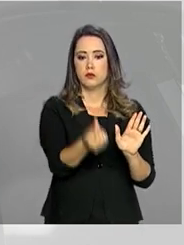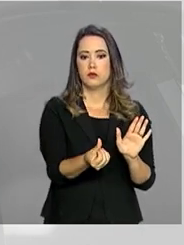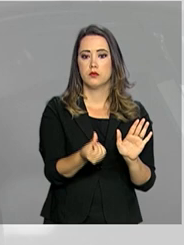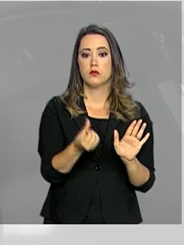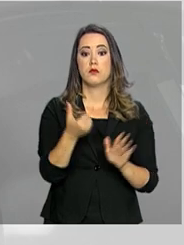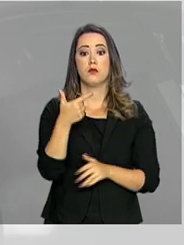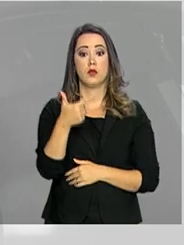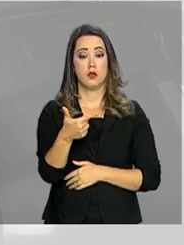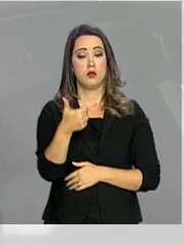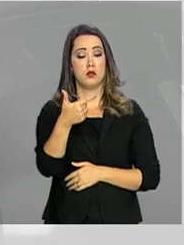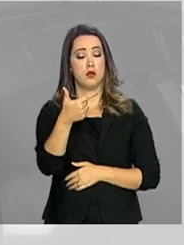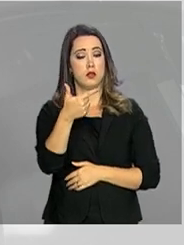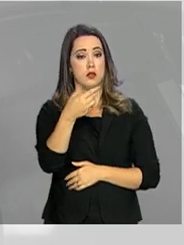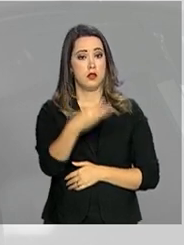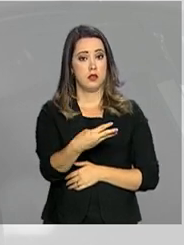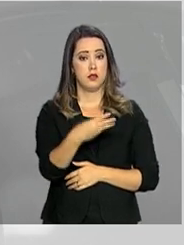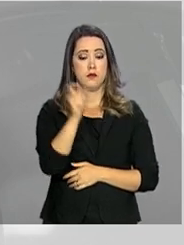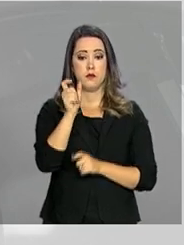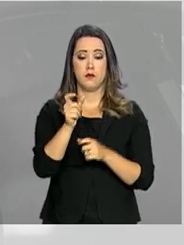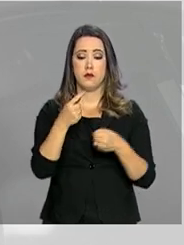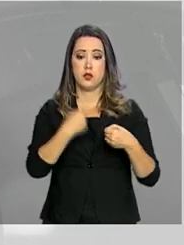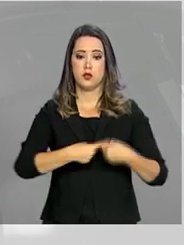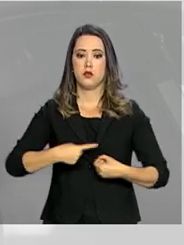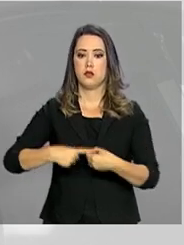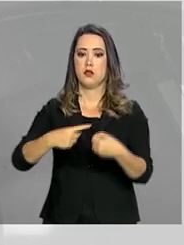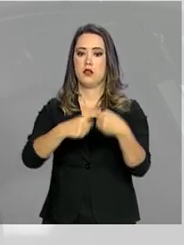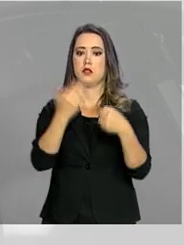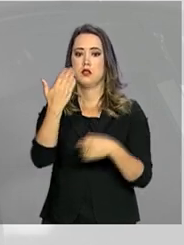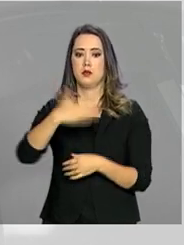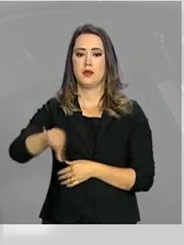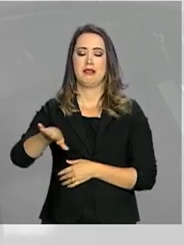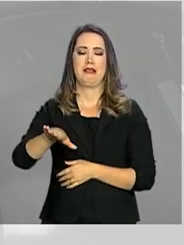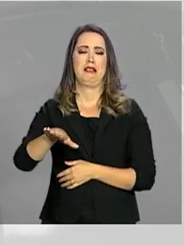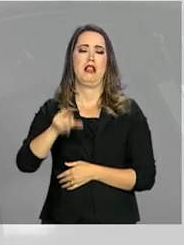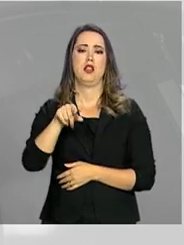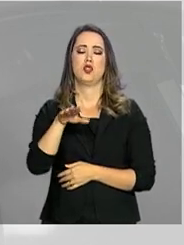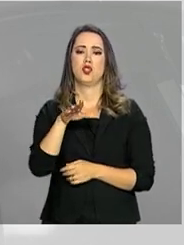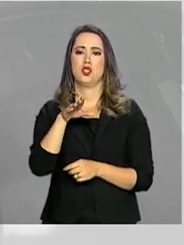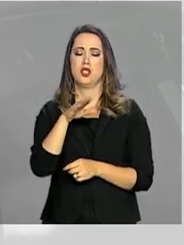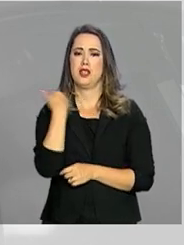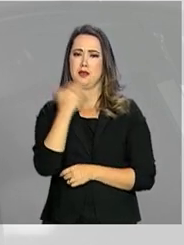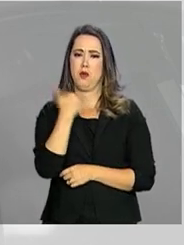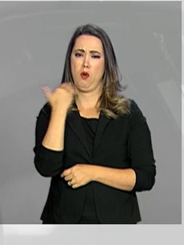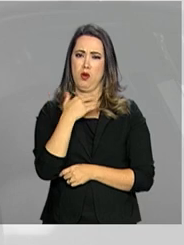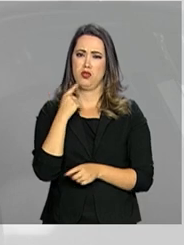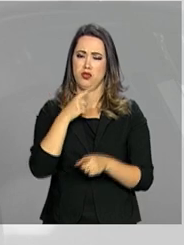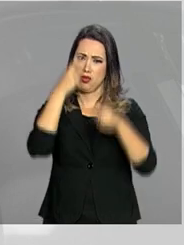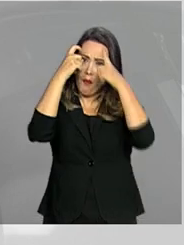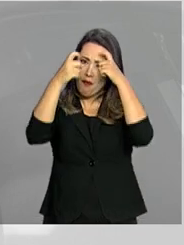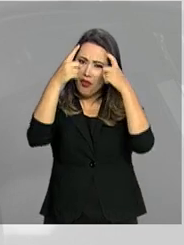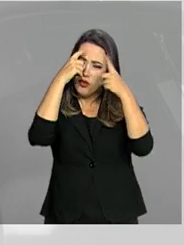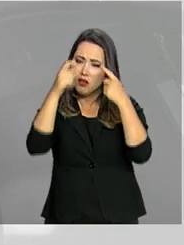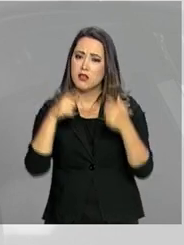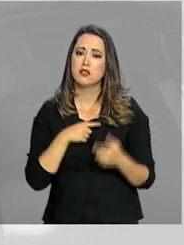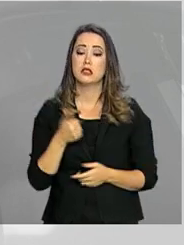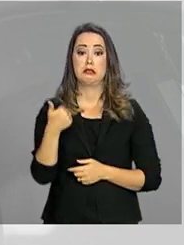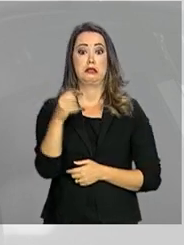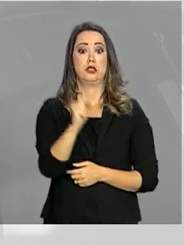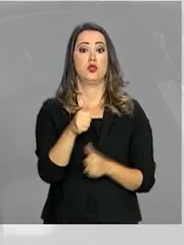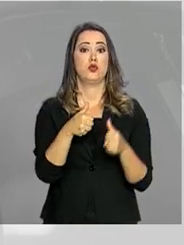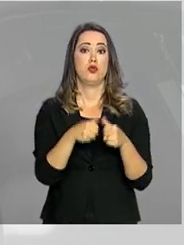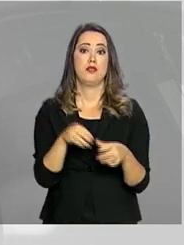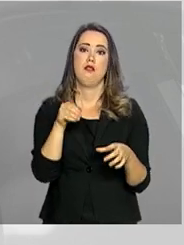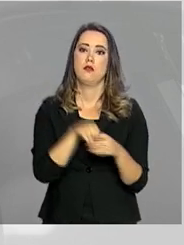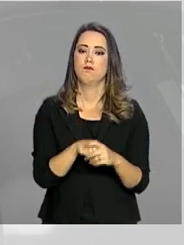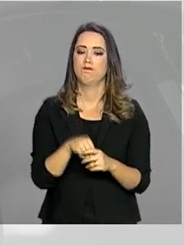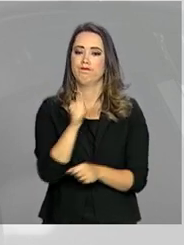dos 123 municípios onde se concentravam metade das mortes violentas no Brasil, 18 estavam localizados no Rio de Janeiro.